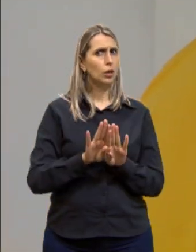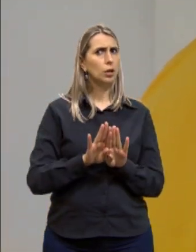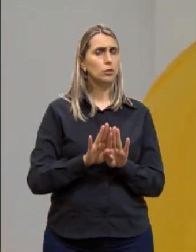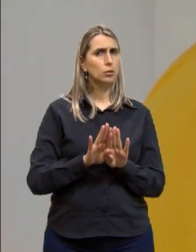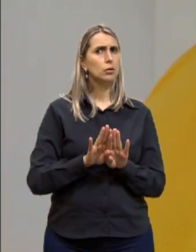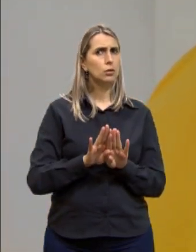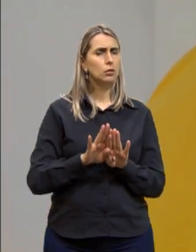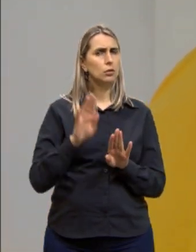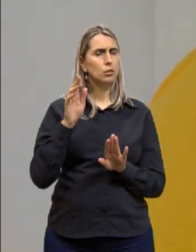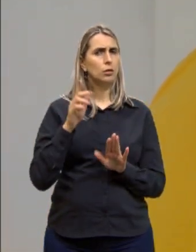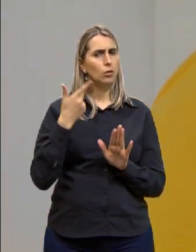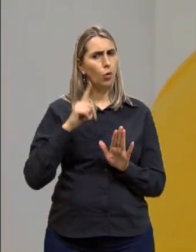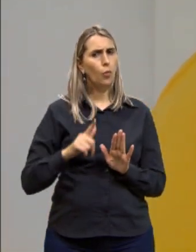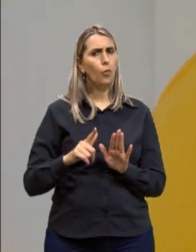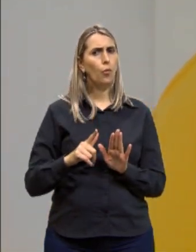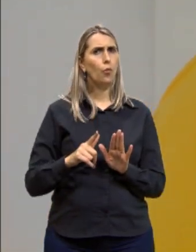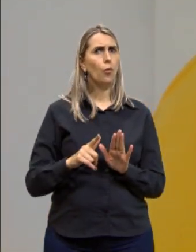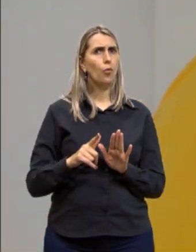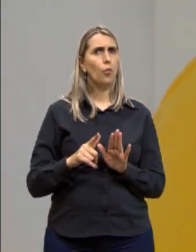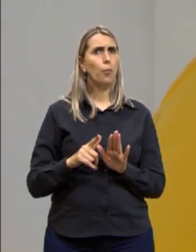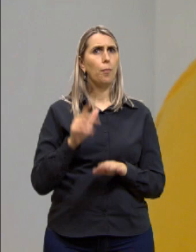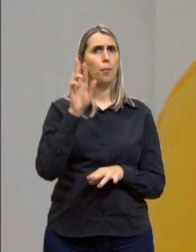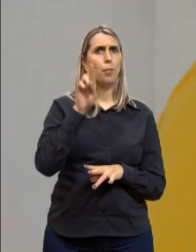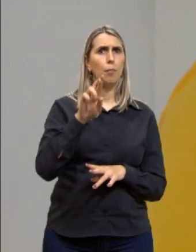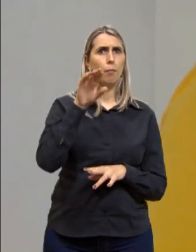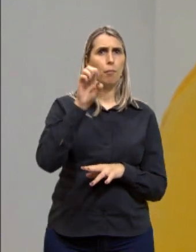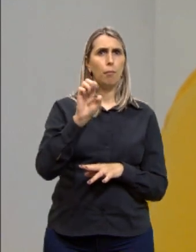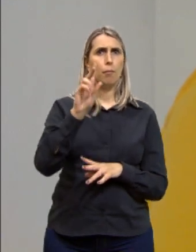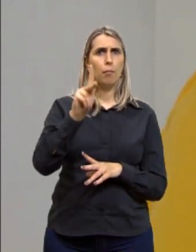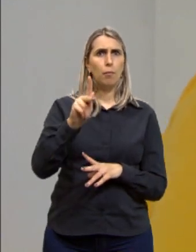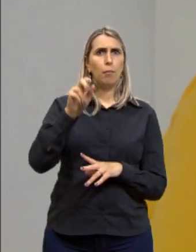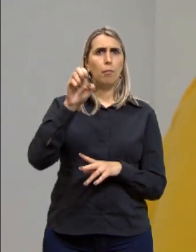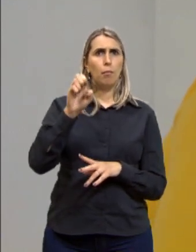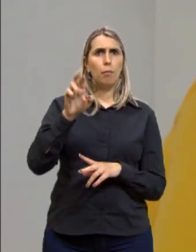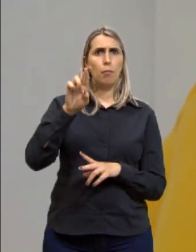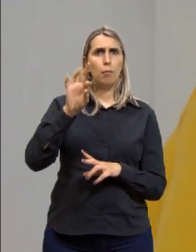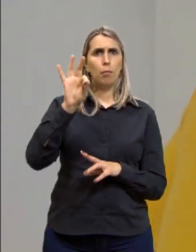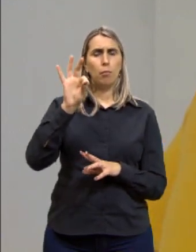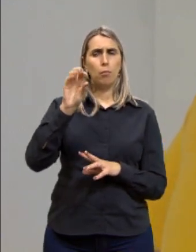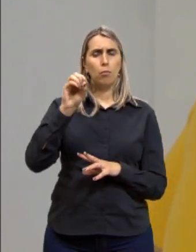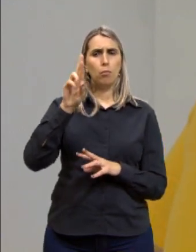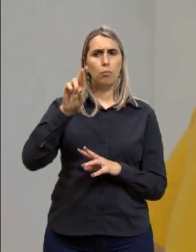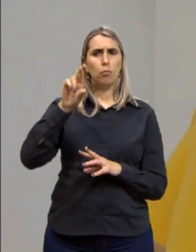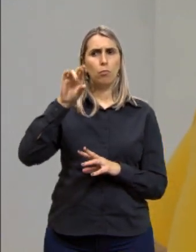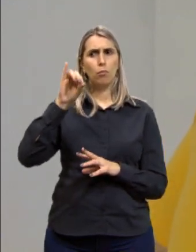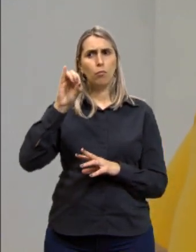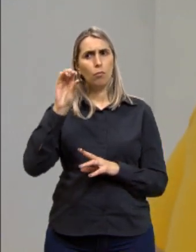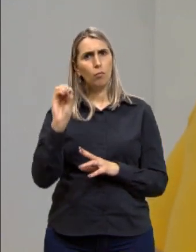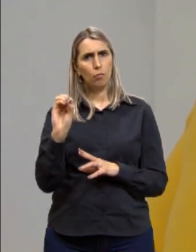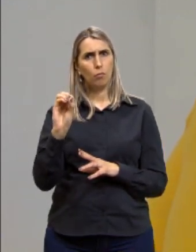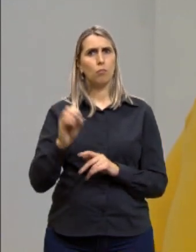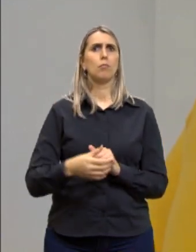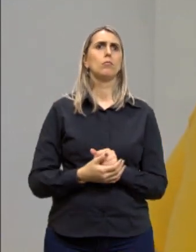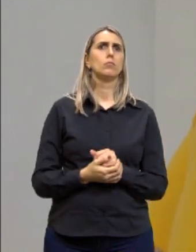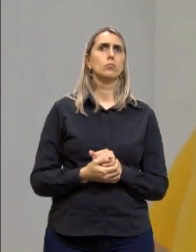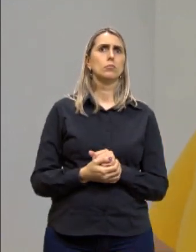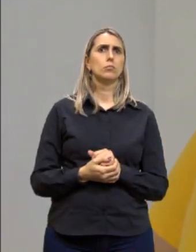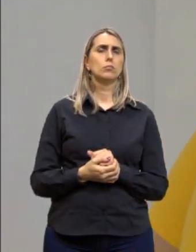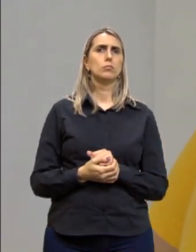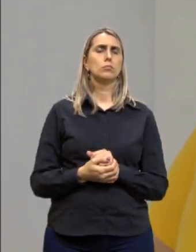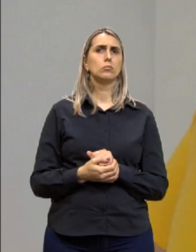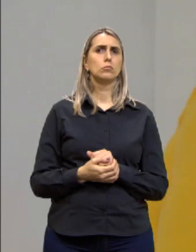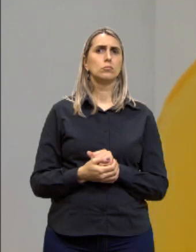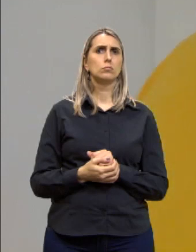Vem um repertório. Re- per tório. Vem um